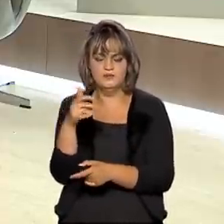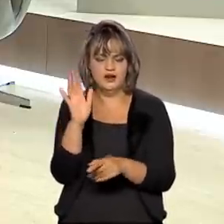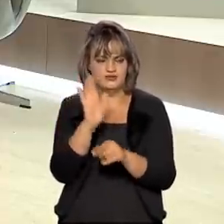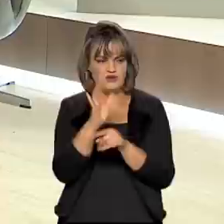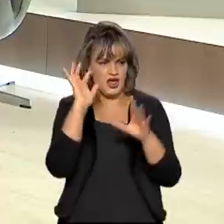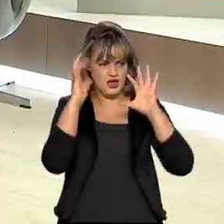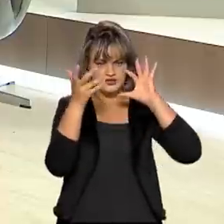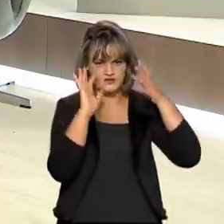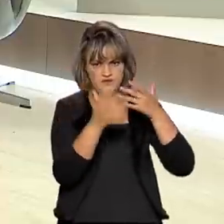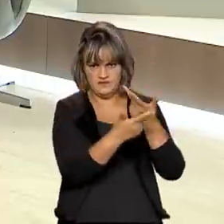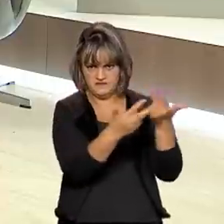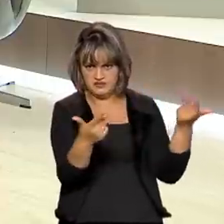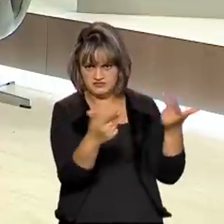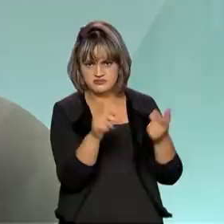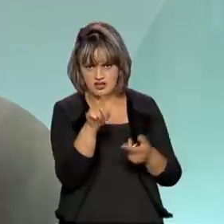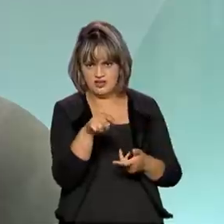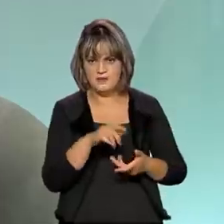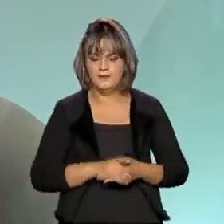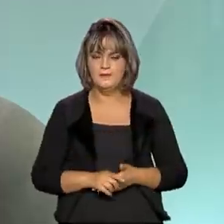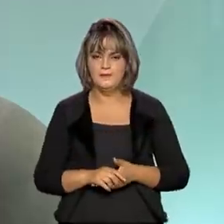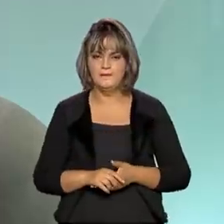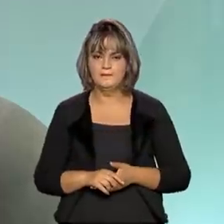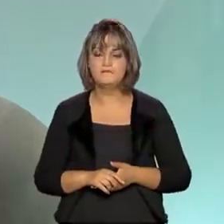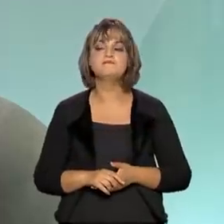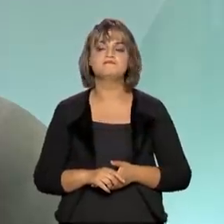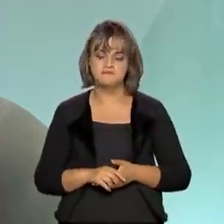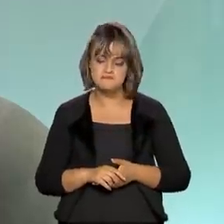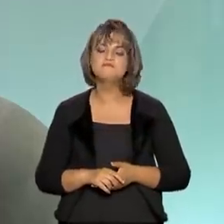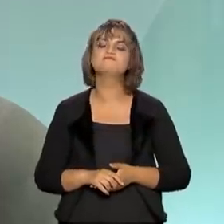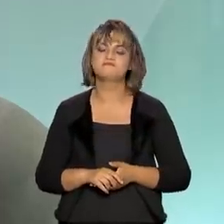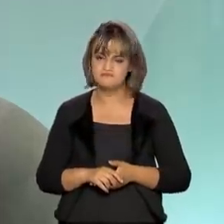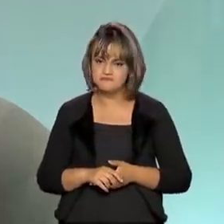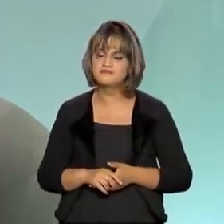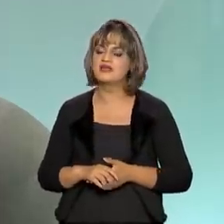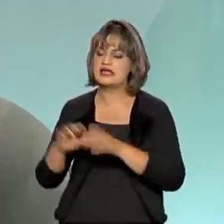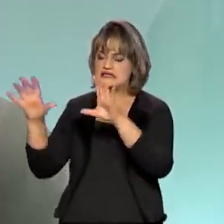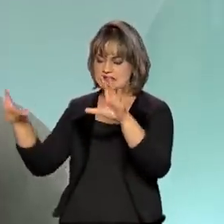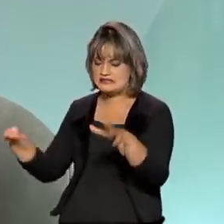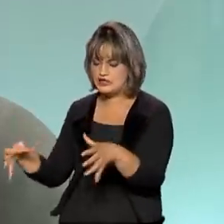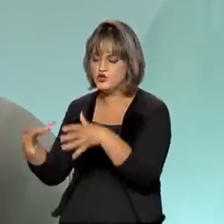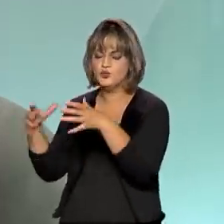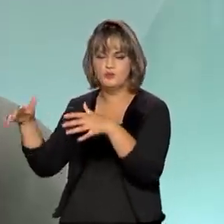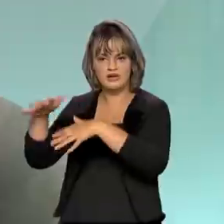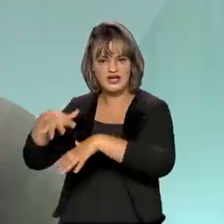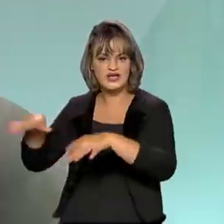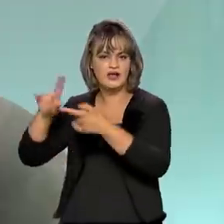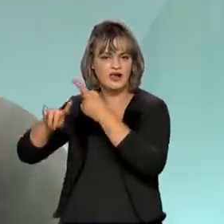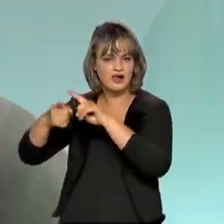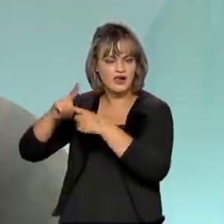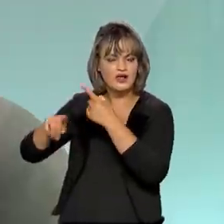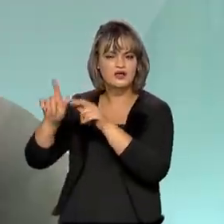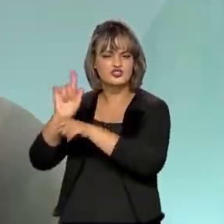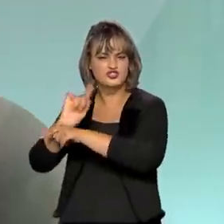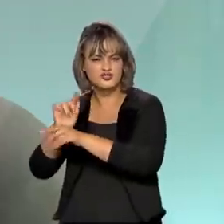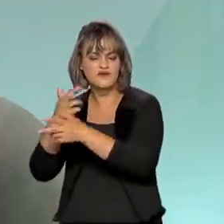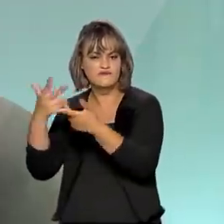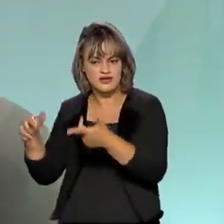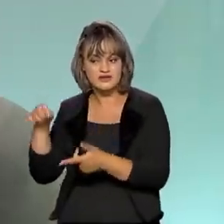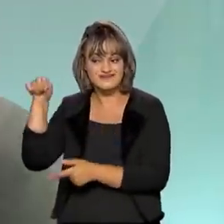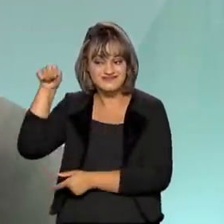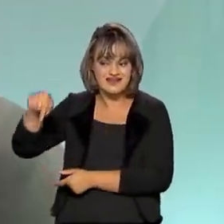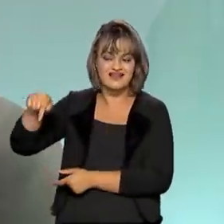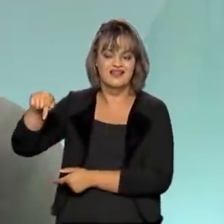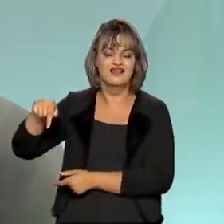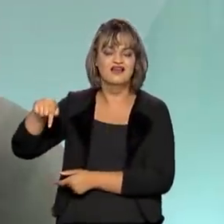aspectos relacionados ao tema? Ela foi fundamental. A Câmara de Regras Excepcionais para a Gestão Hidroenergética, ela